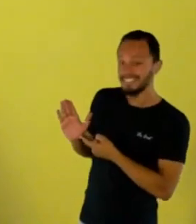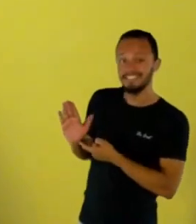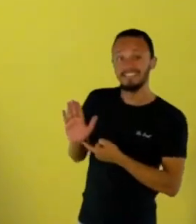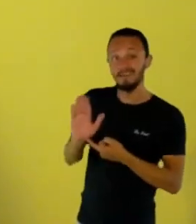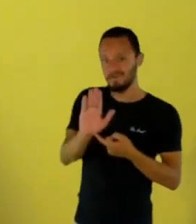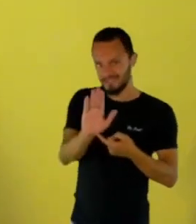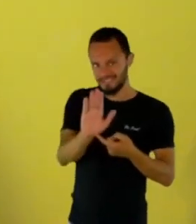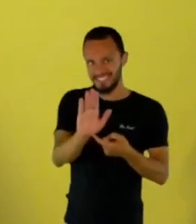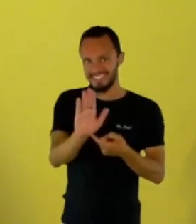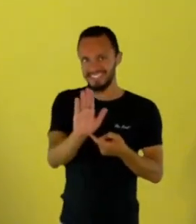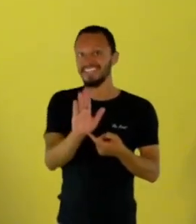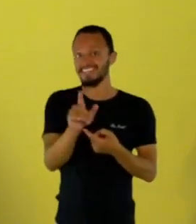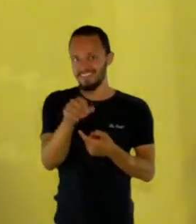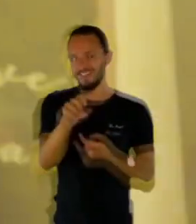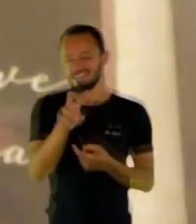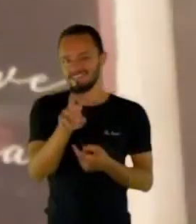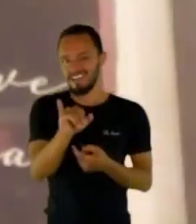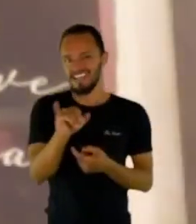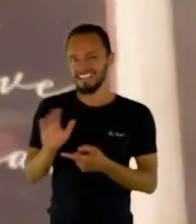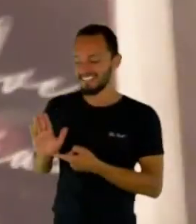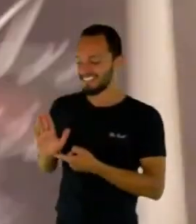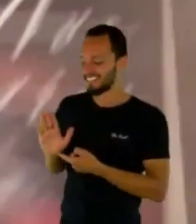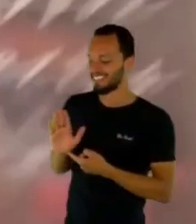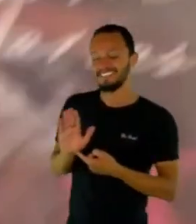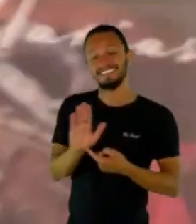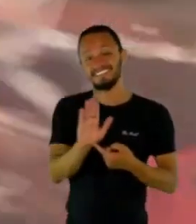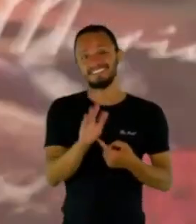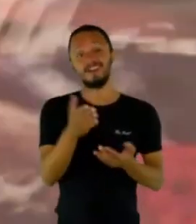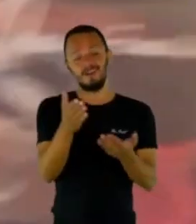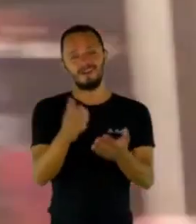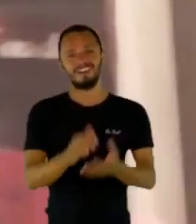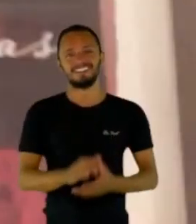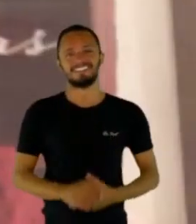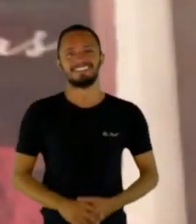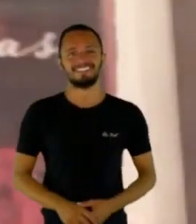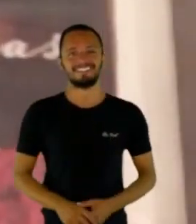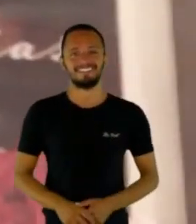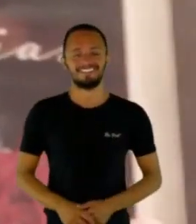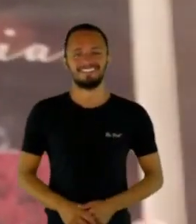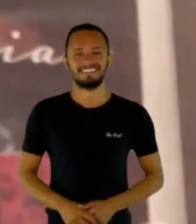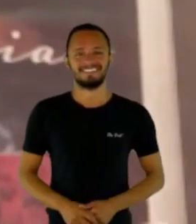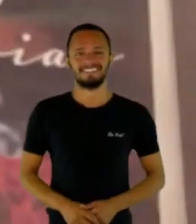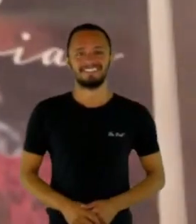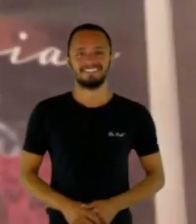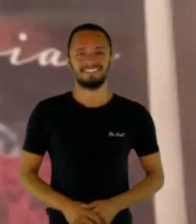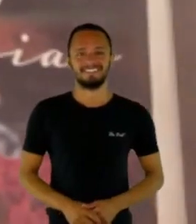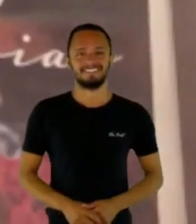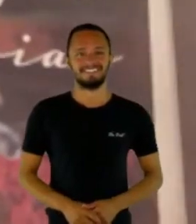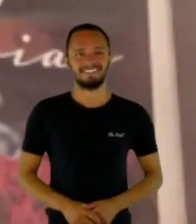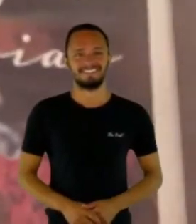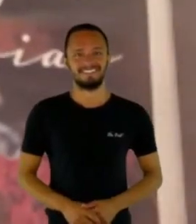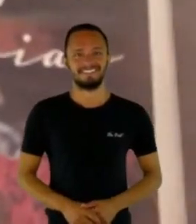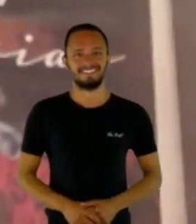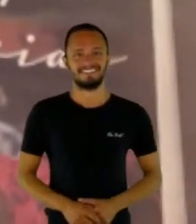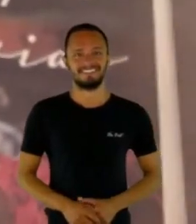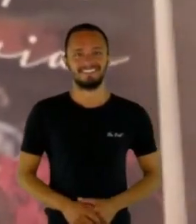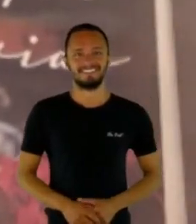esqueci. Meu filhotinho maravilhoso. Olha que lindo. Olha a capa, gente. Deixa ele paradinho.